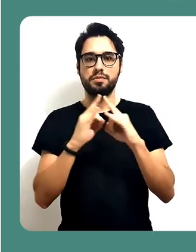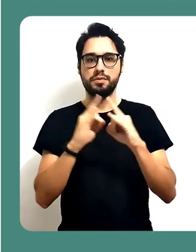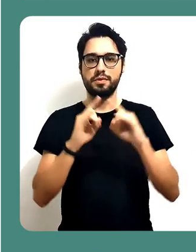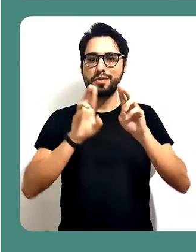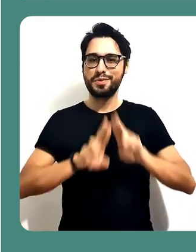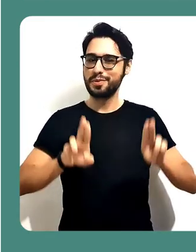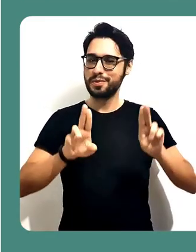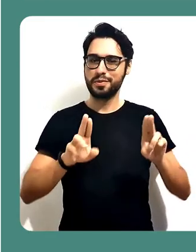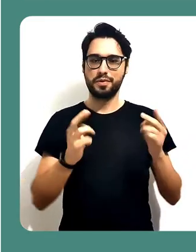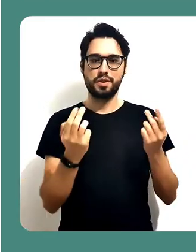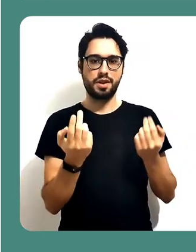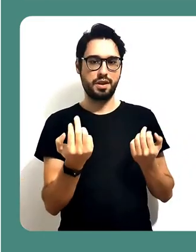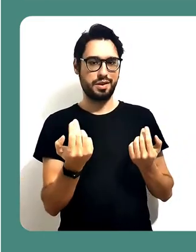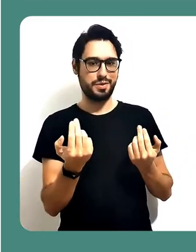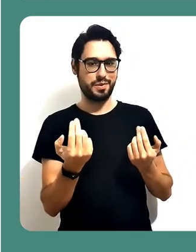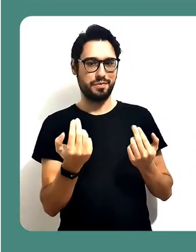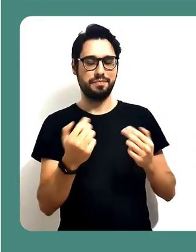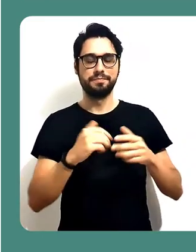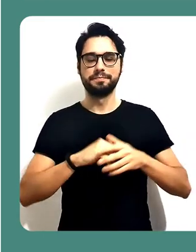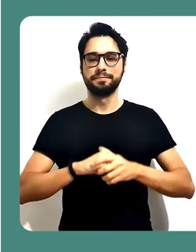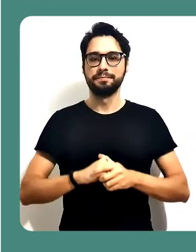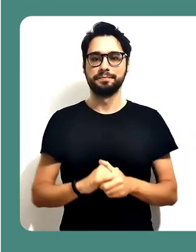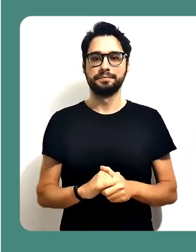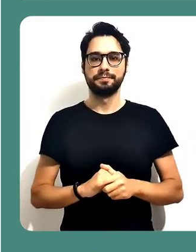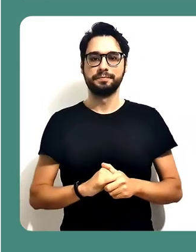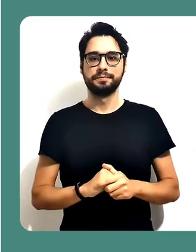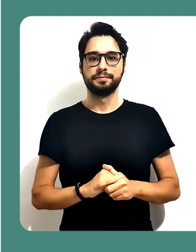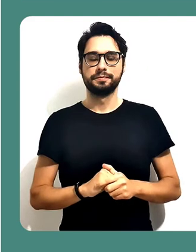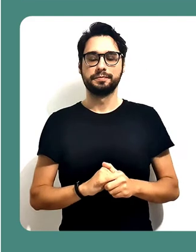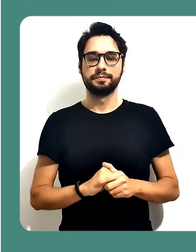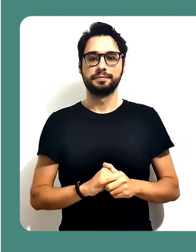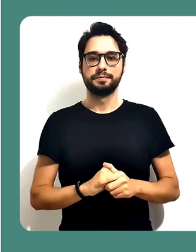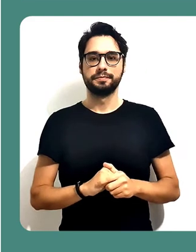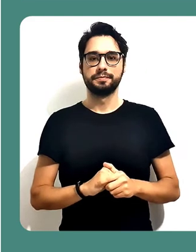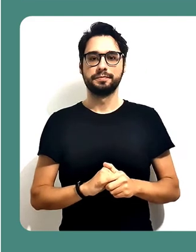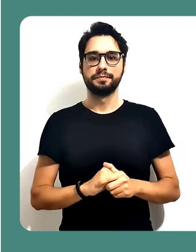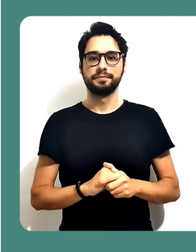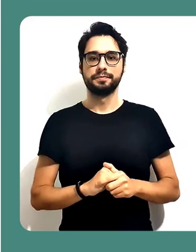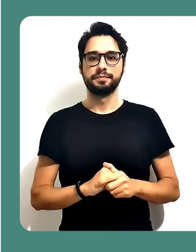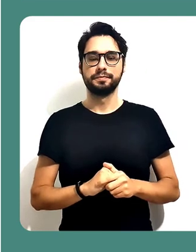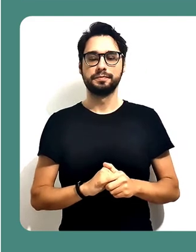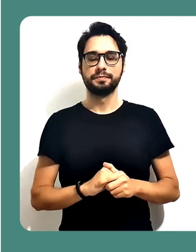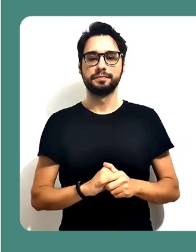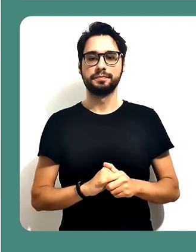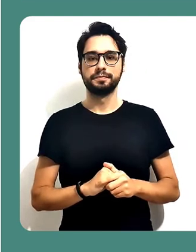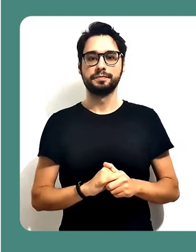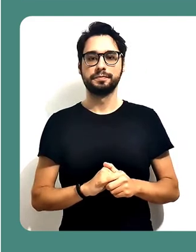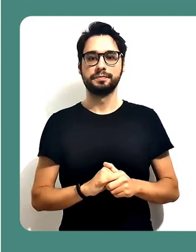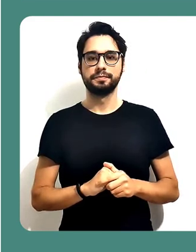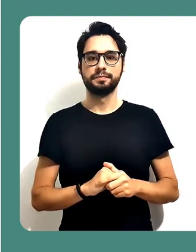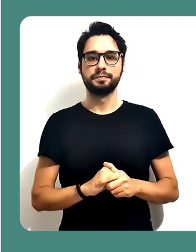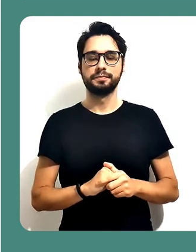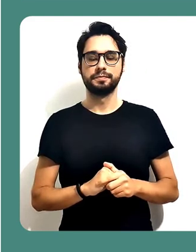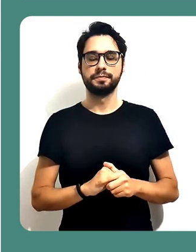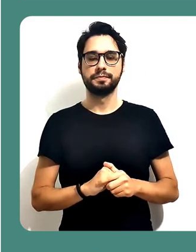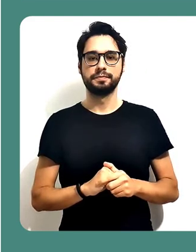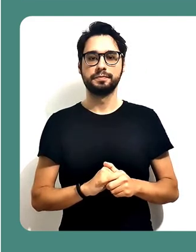considere o seu e-mail da UFSC e o seu login também na CAF, aqui no